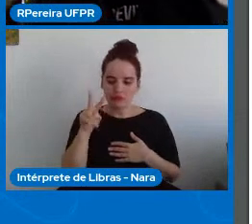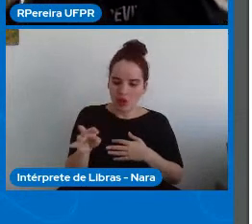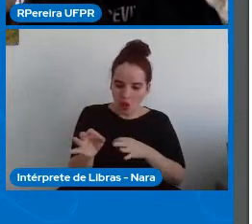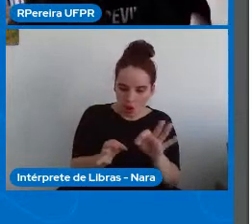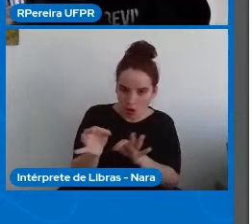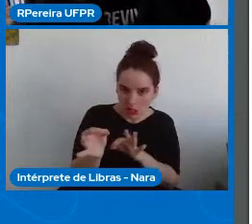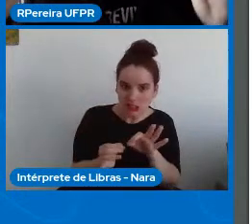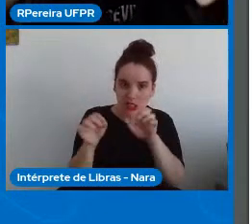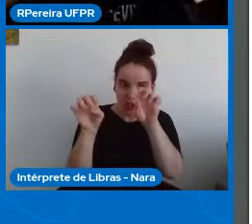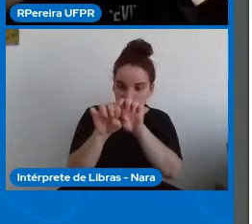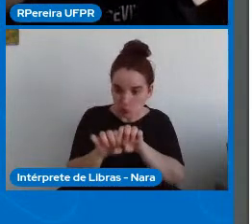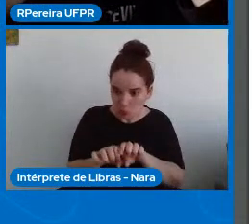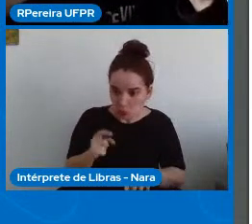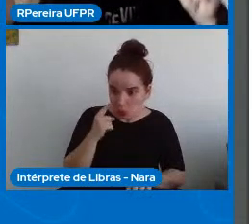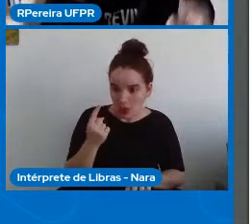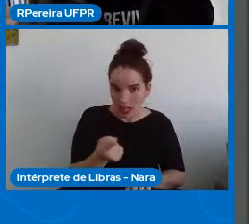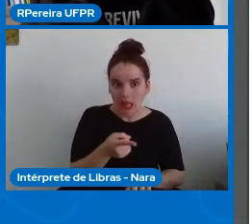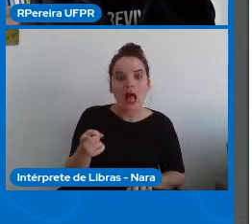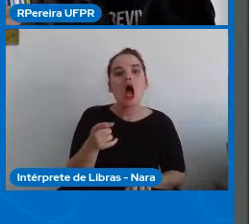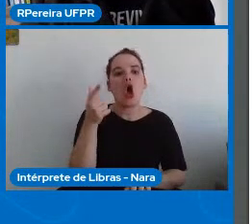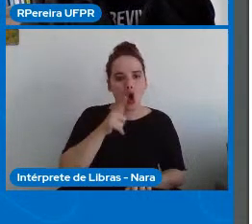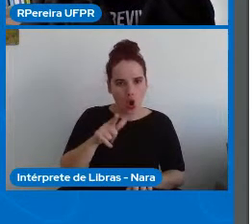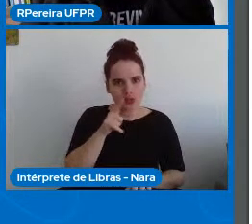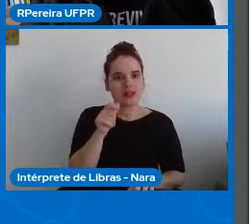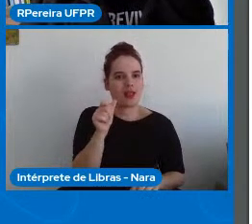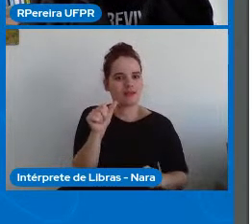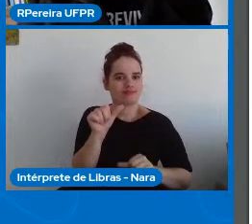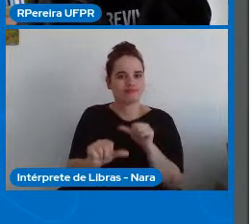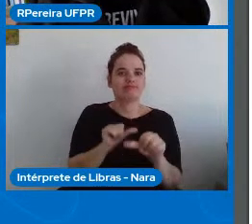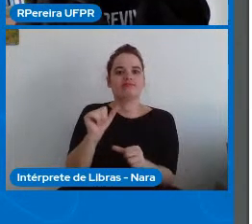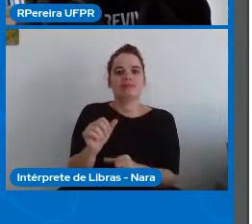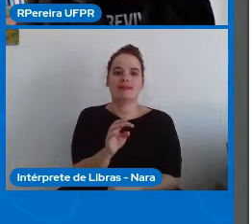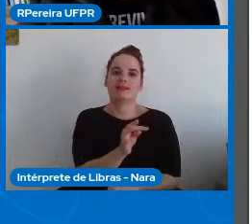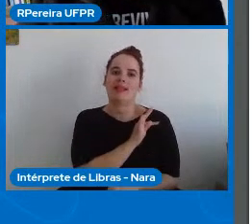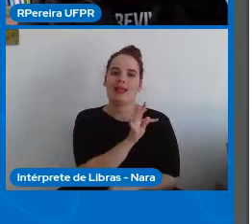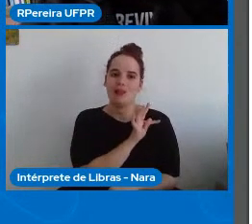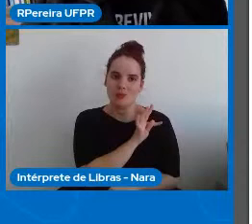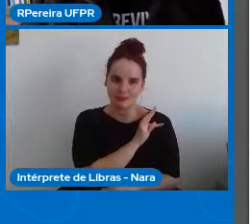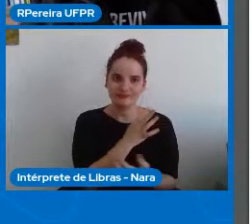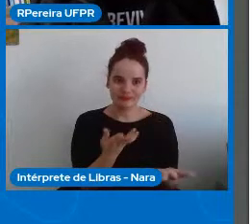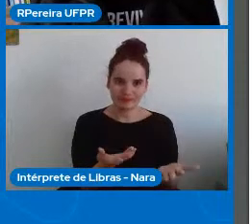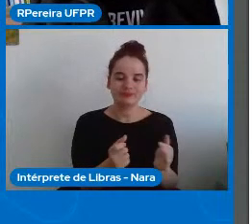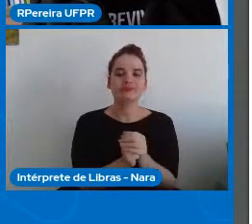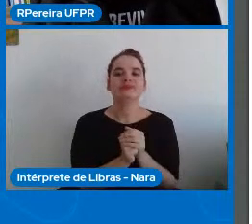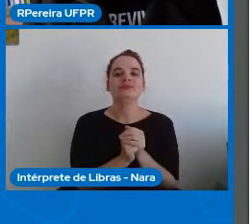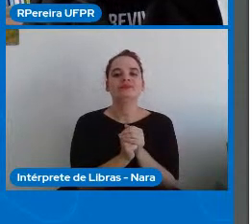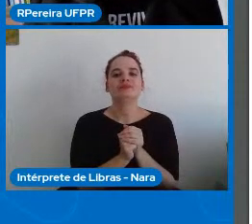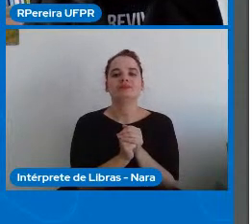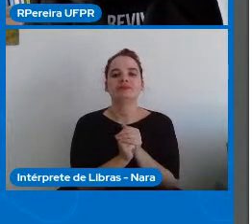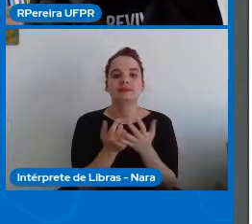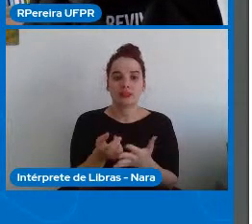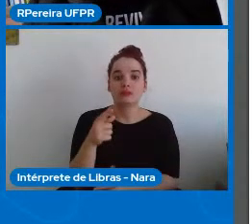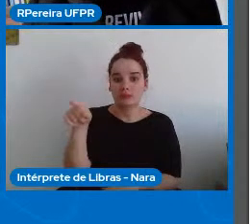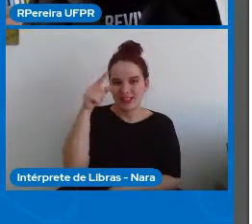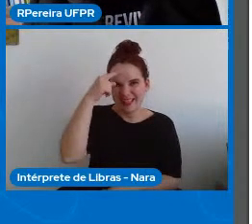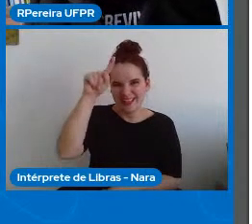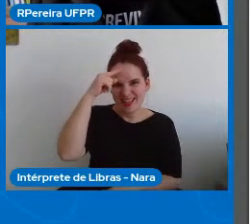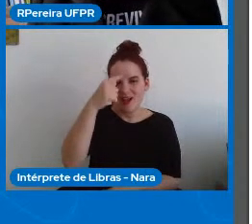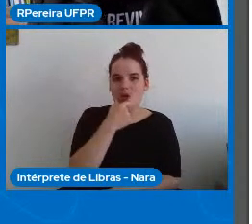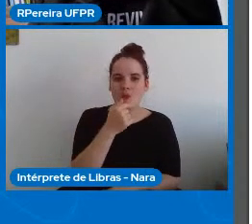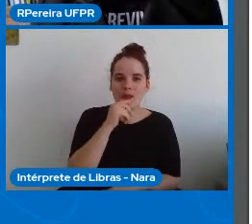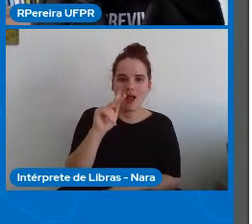conseguimos automatizar ou tecnicalizar de algum modo. Essas ideias do Hall são muito